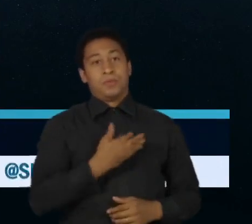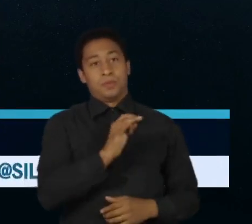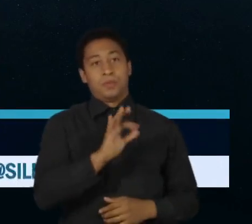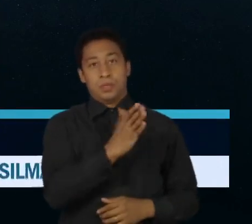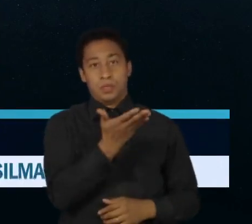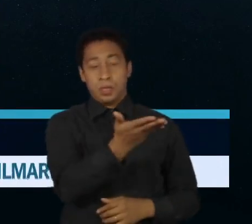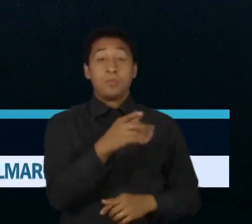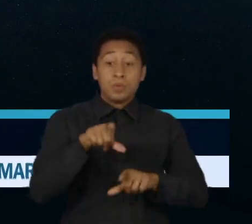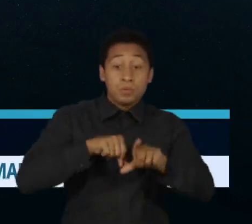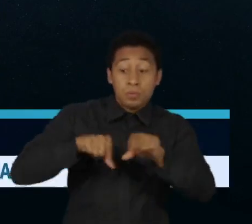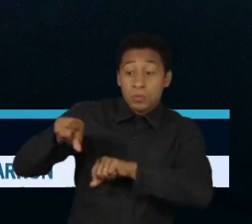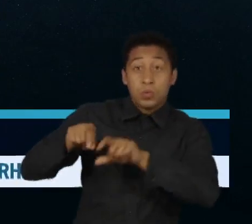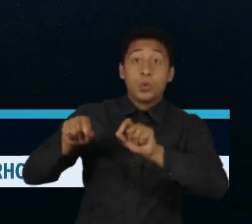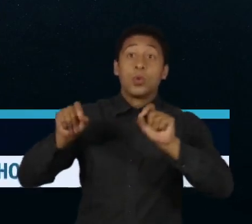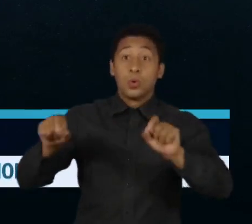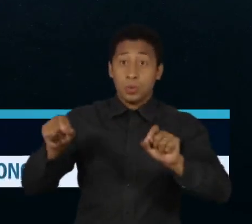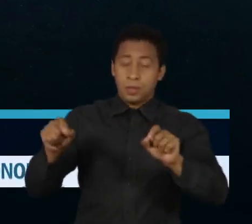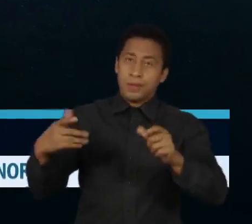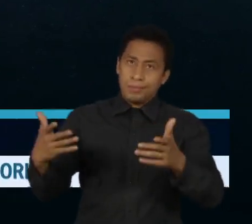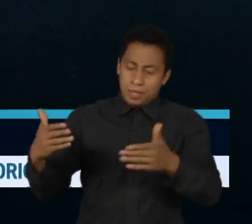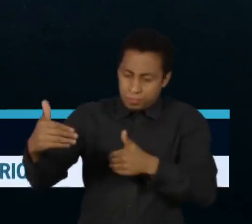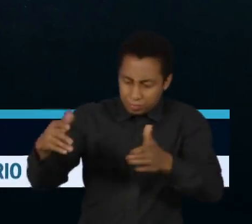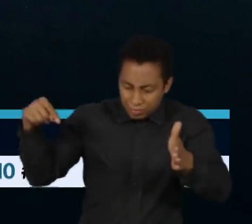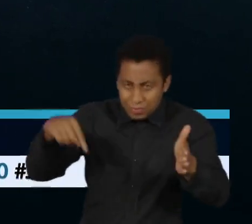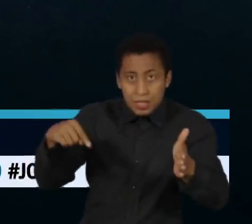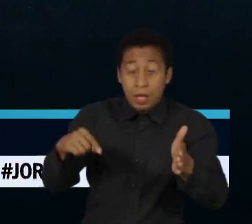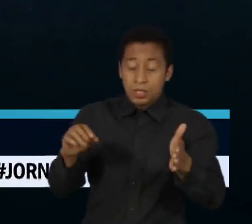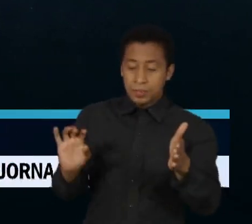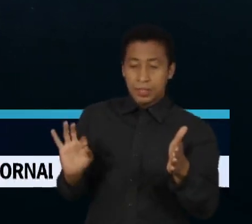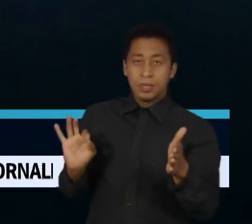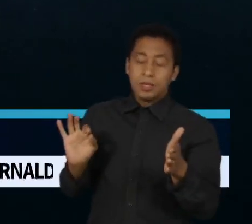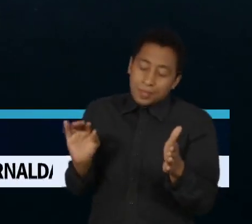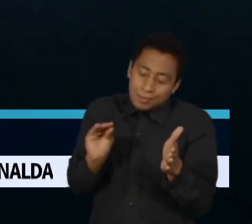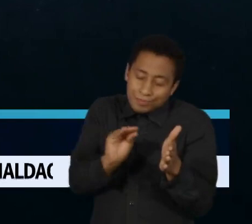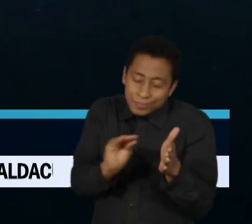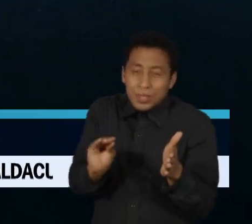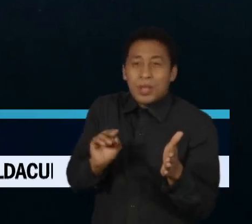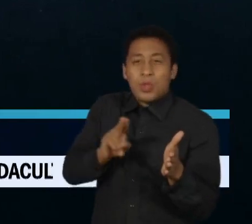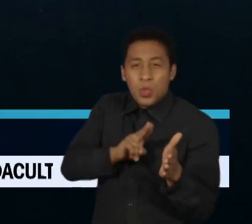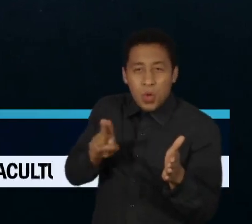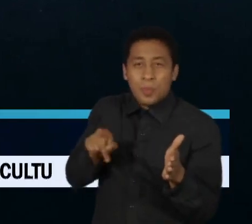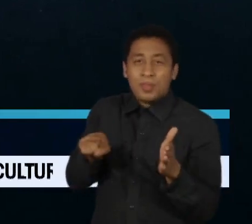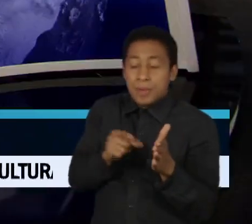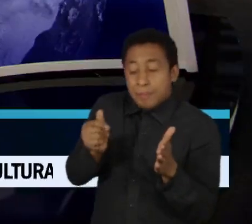é para aqueles objetos de uso personalíssimo, que deve ter um baixo valor monetário.